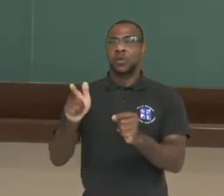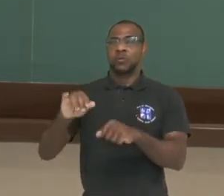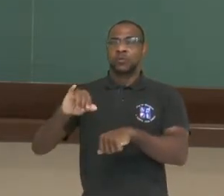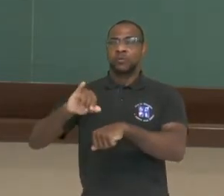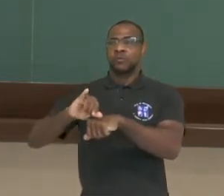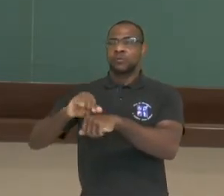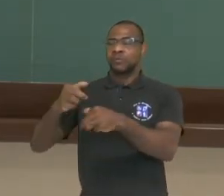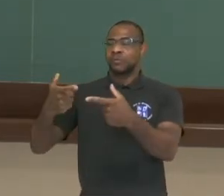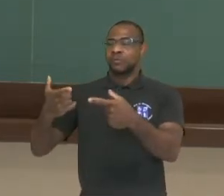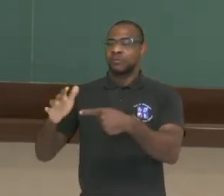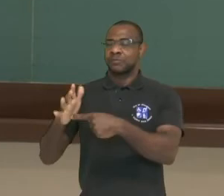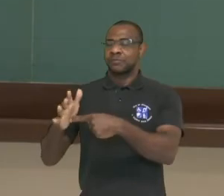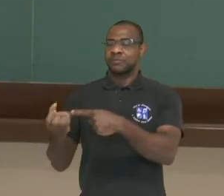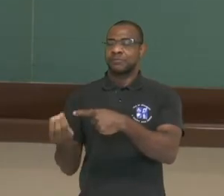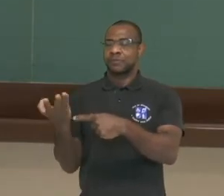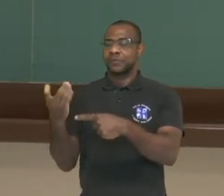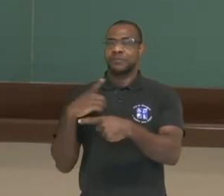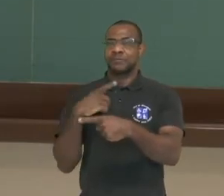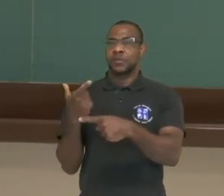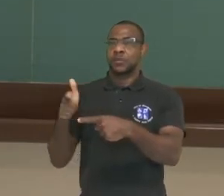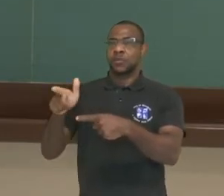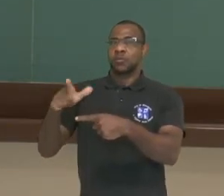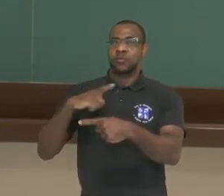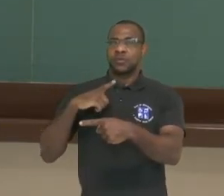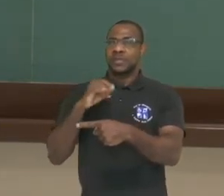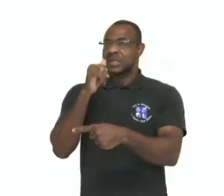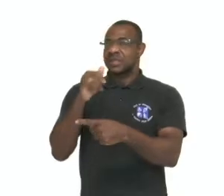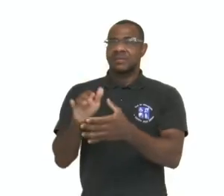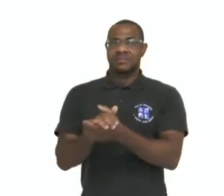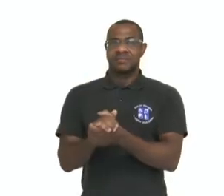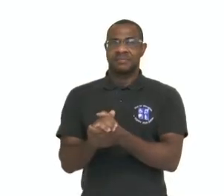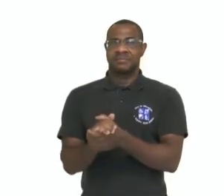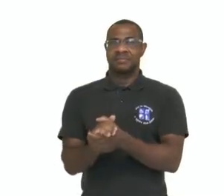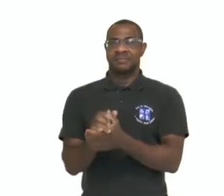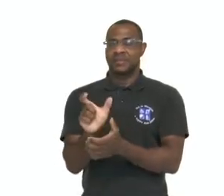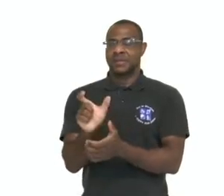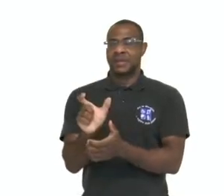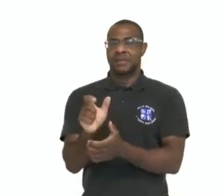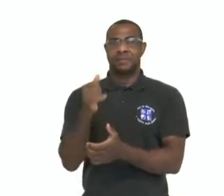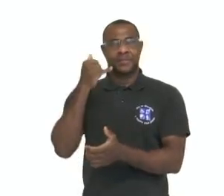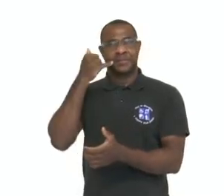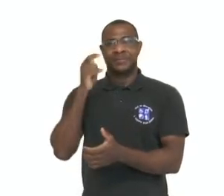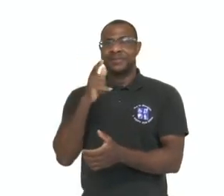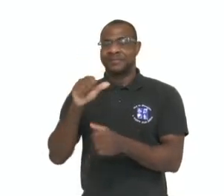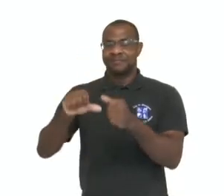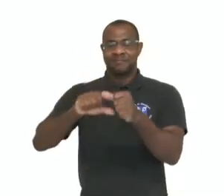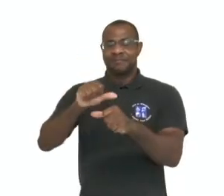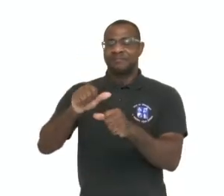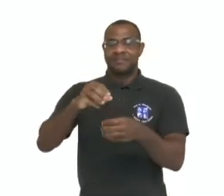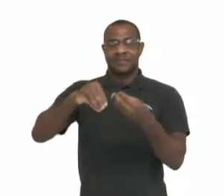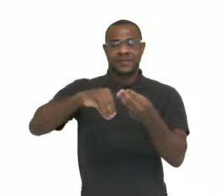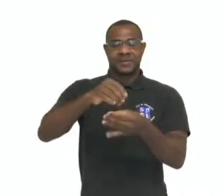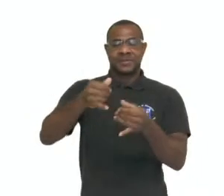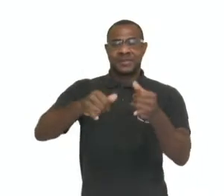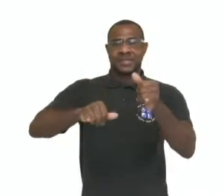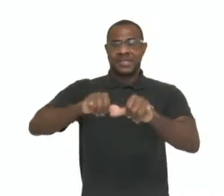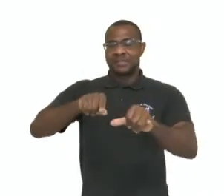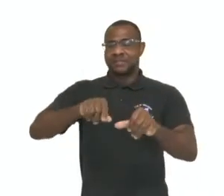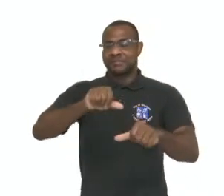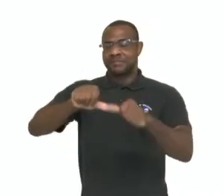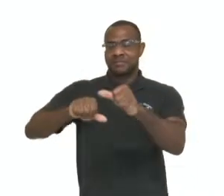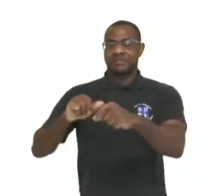outros geradores, olha aqui, outros geradores de energia que transformam o A energia química em energia